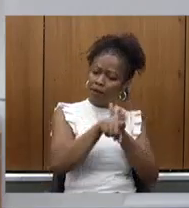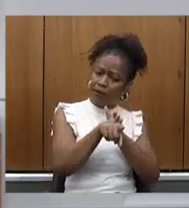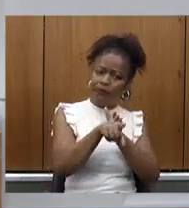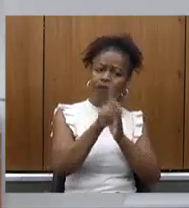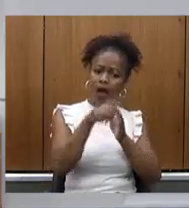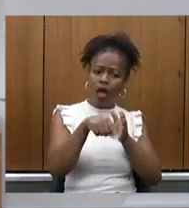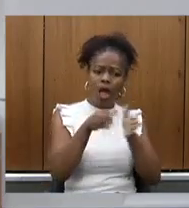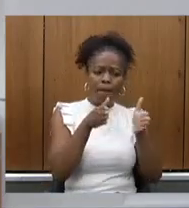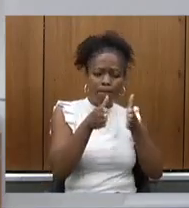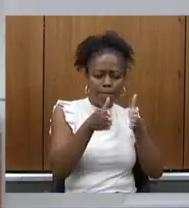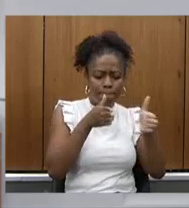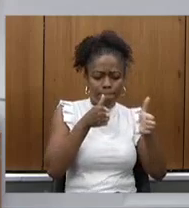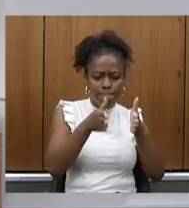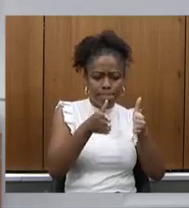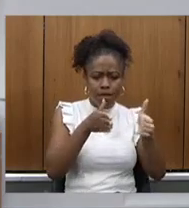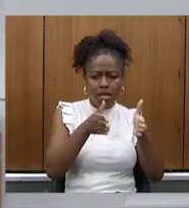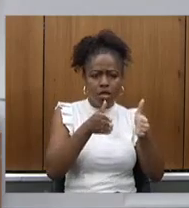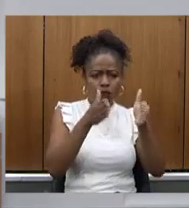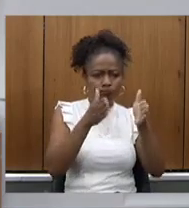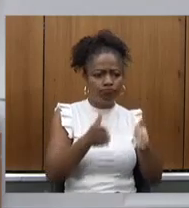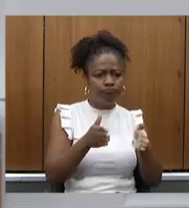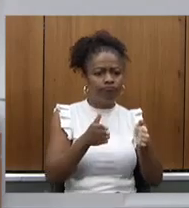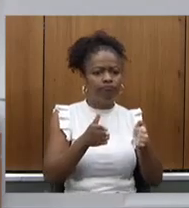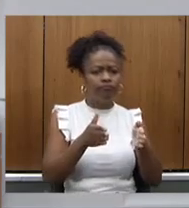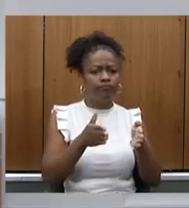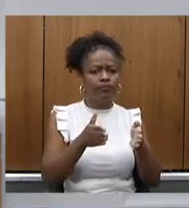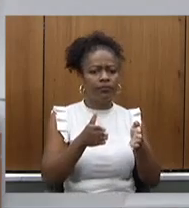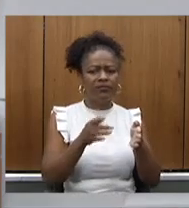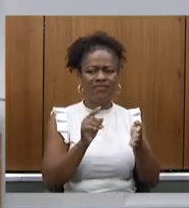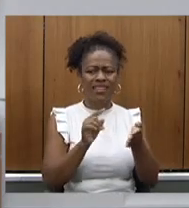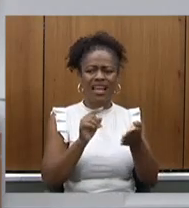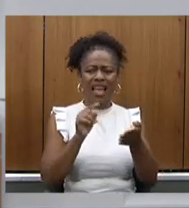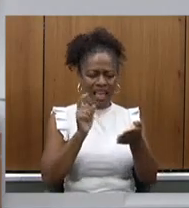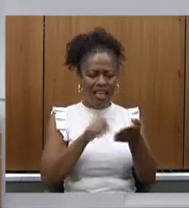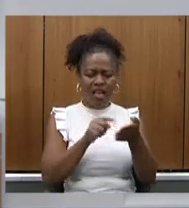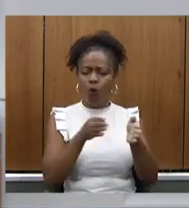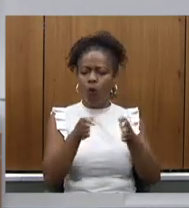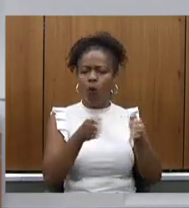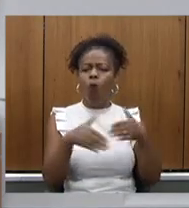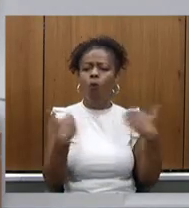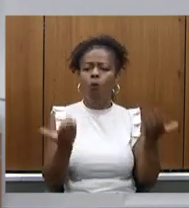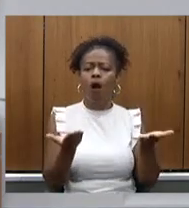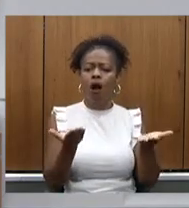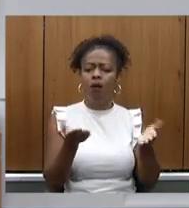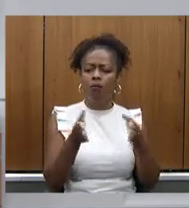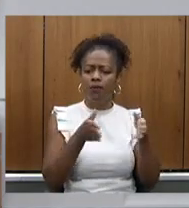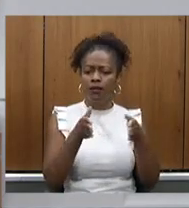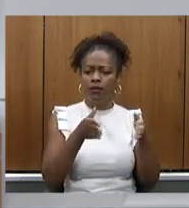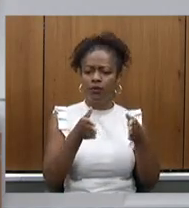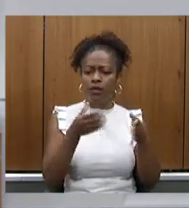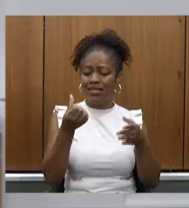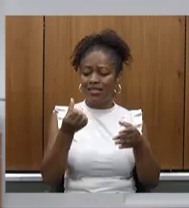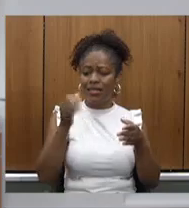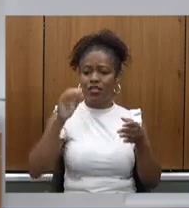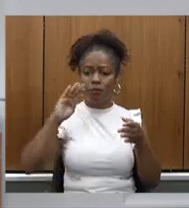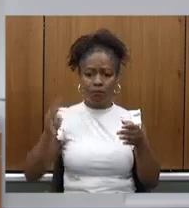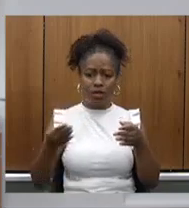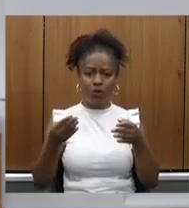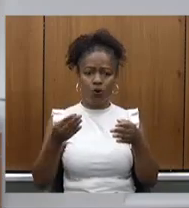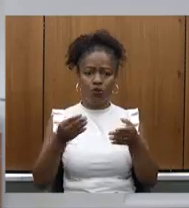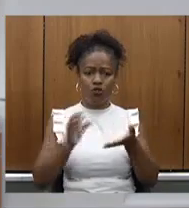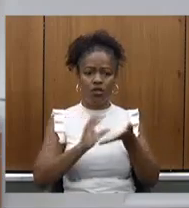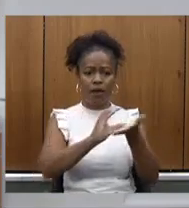períodos que se referem esses 6 bilhões desse acordo que foi celebrado de repasse